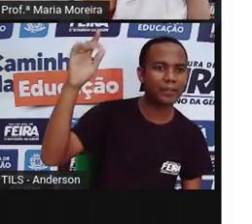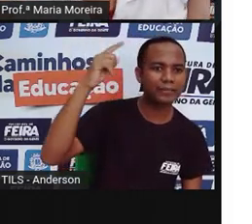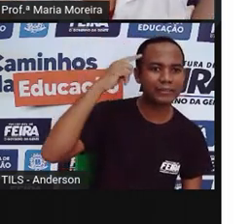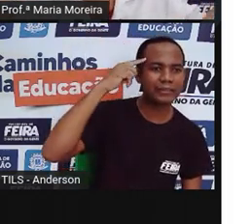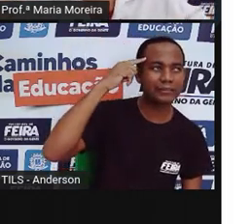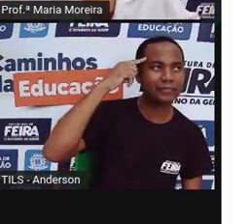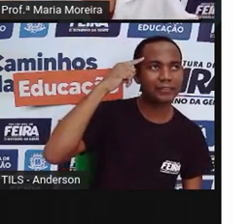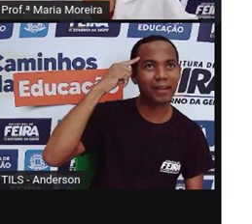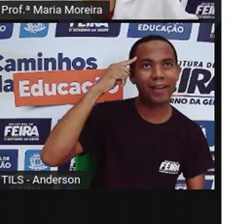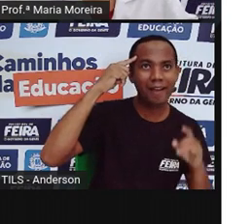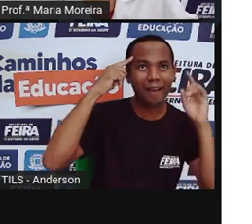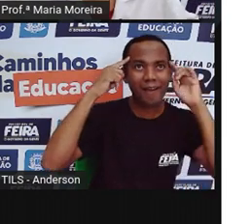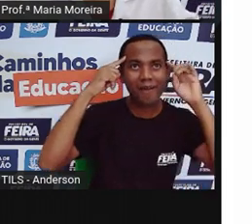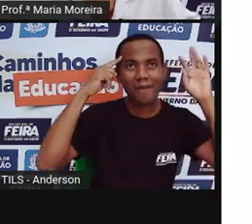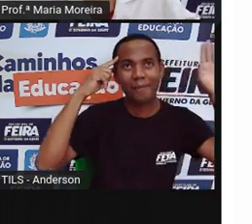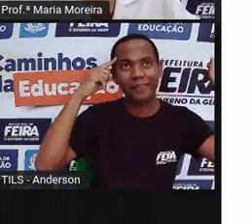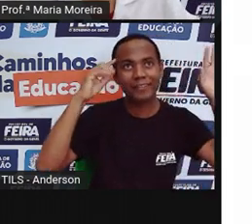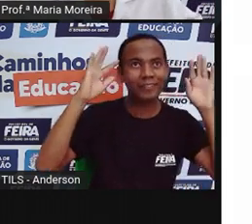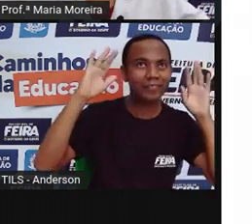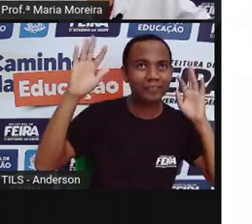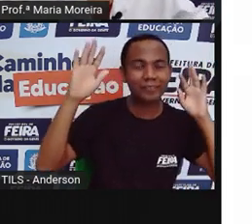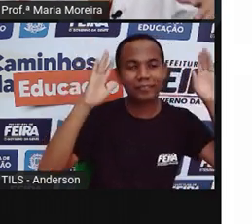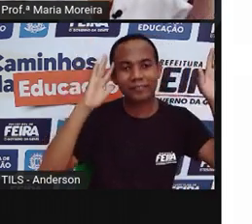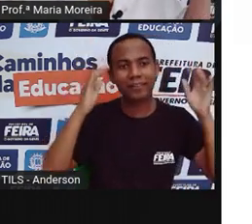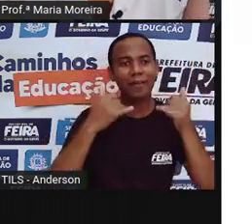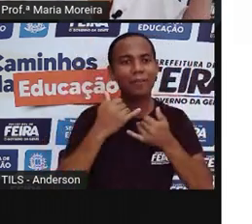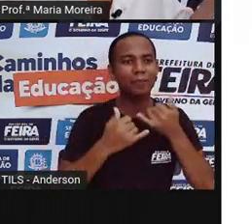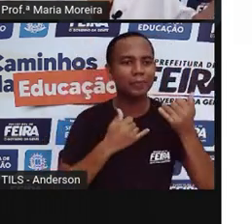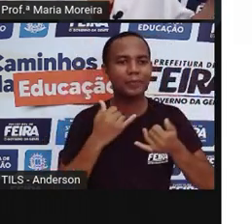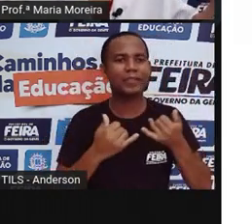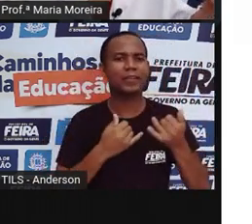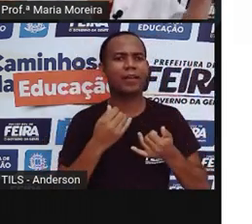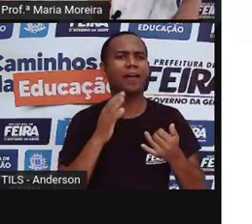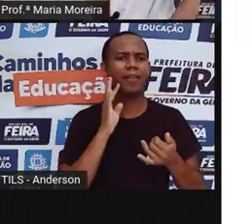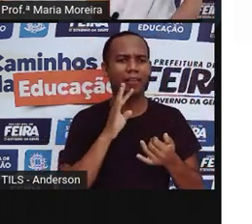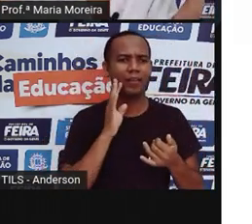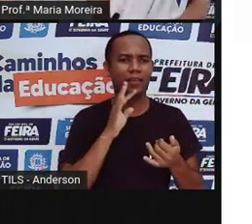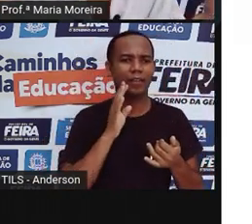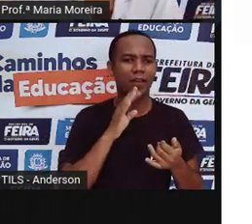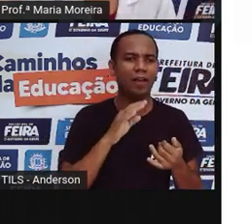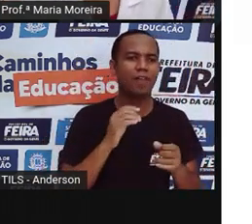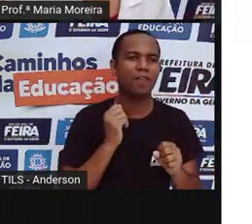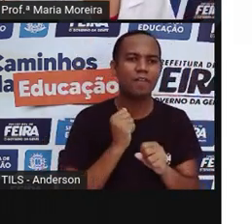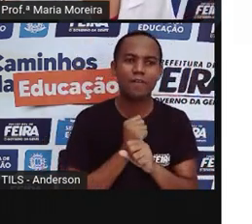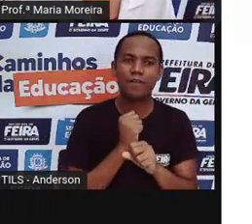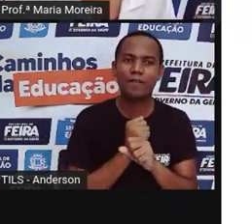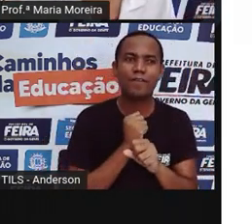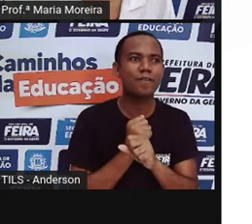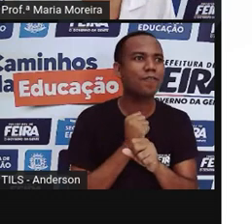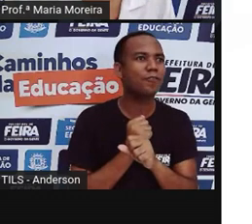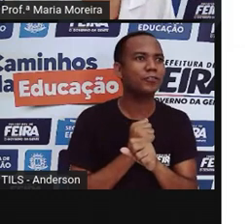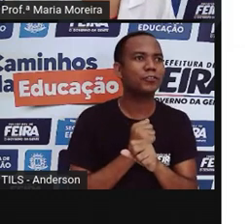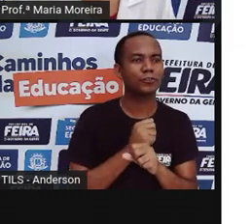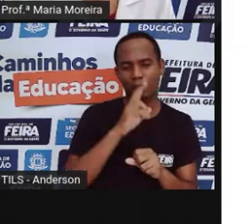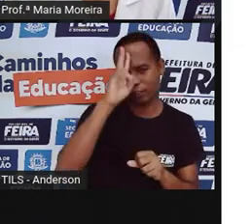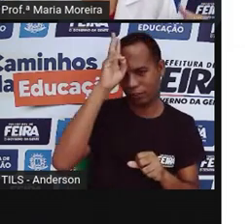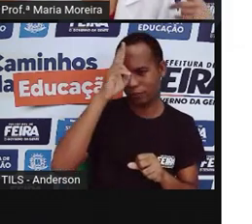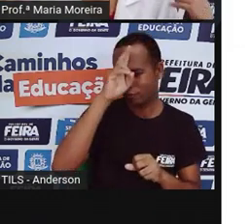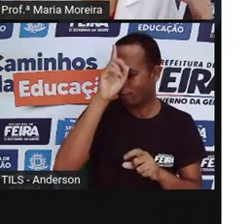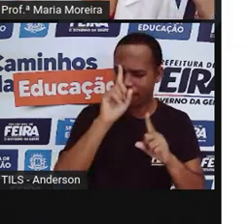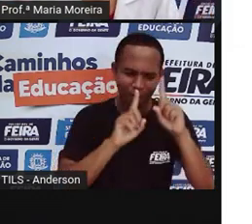Usem muito a imaginação na hora que forem brincar. Construam histórias na cabecinha de vocês.